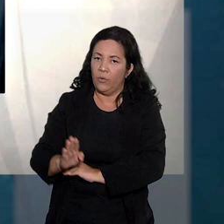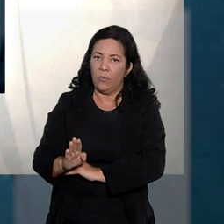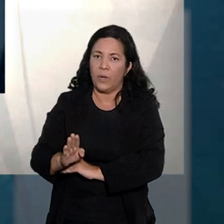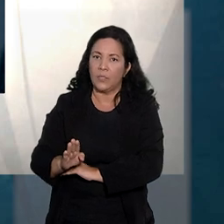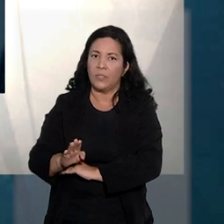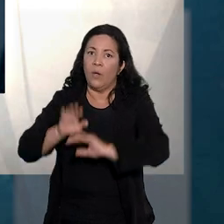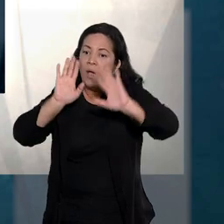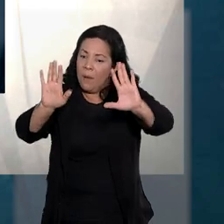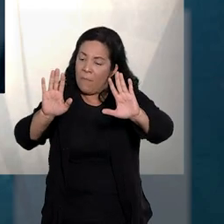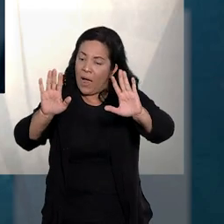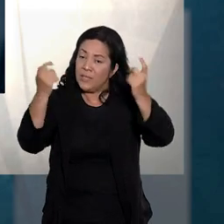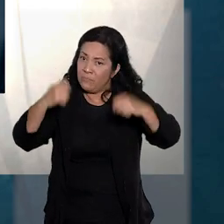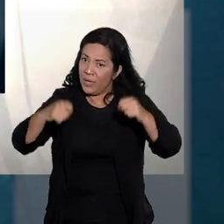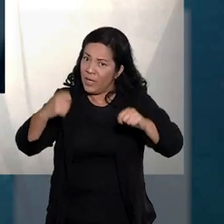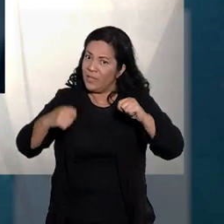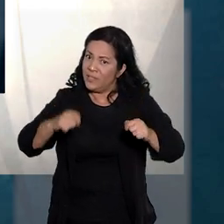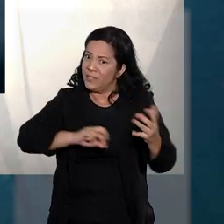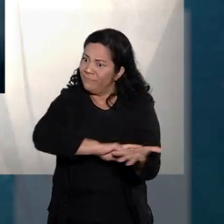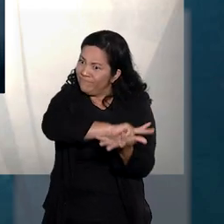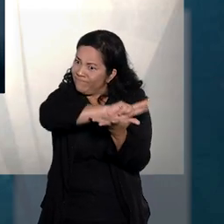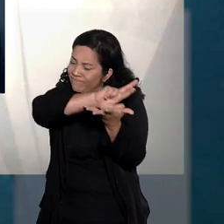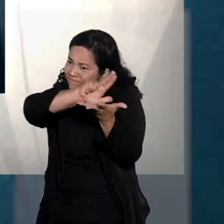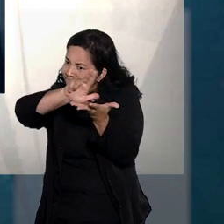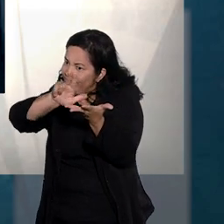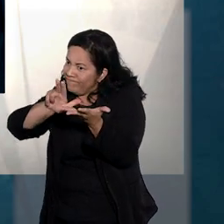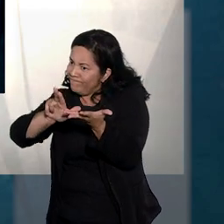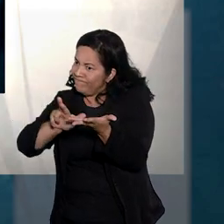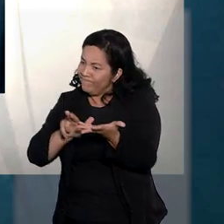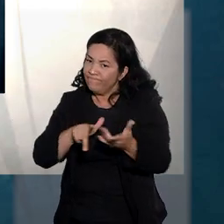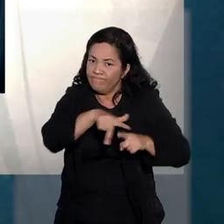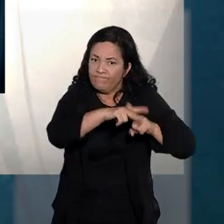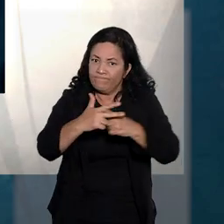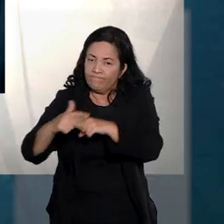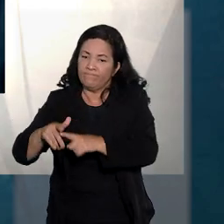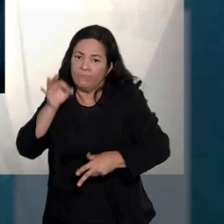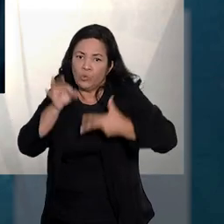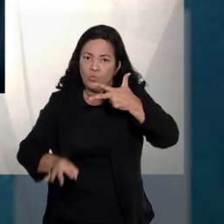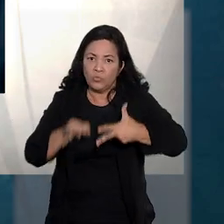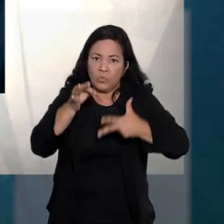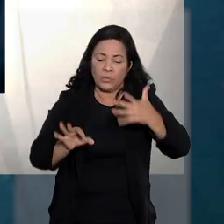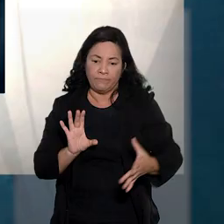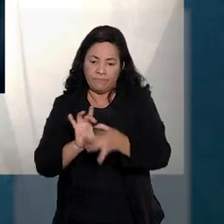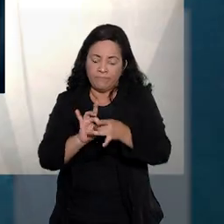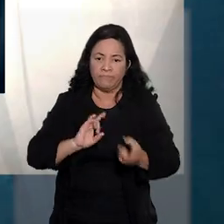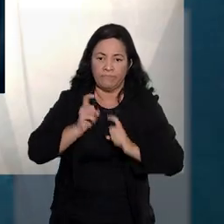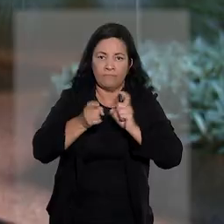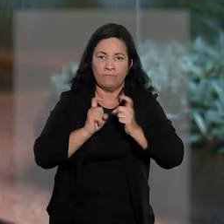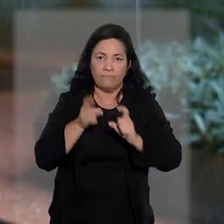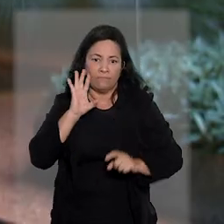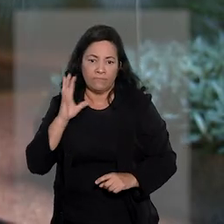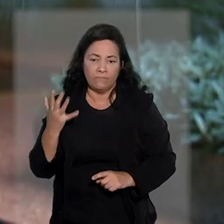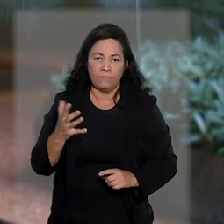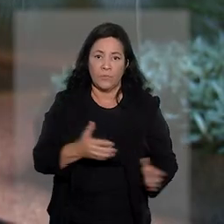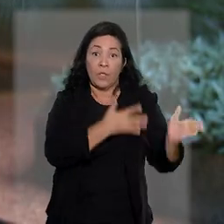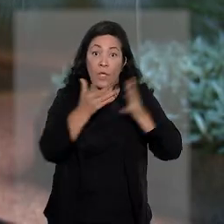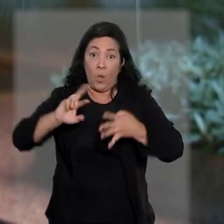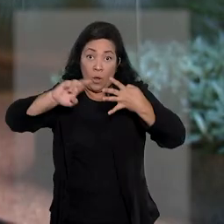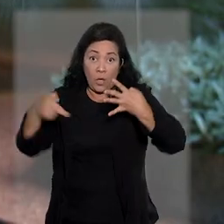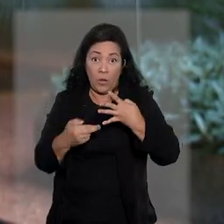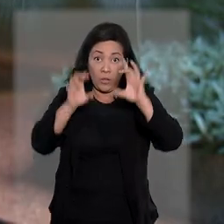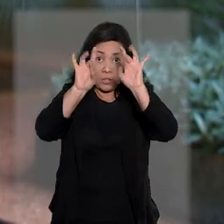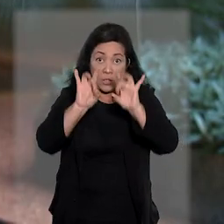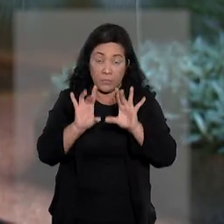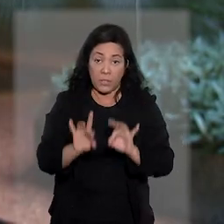efetivação da decisão exigiria uma série de providências judiciais e administrativas. O recurso